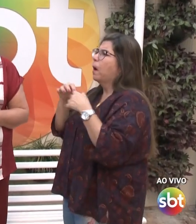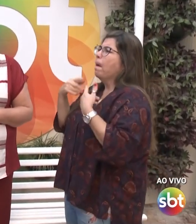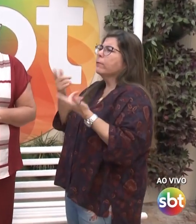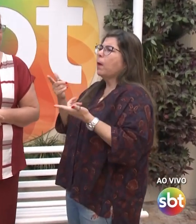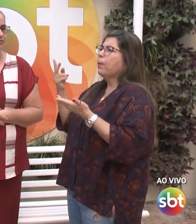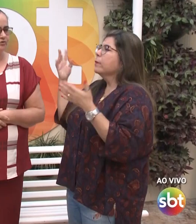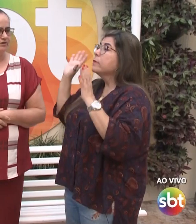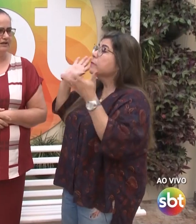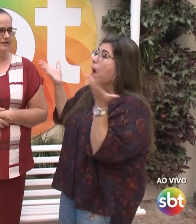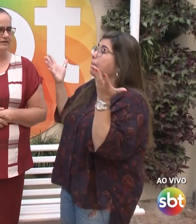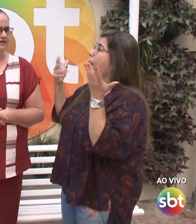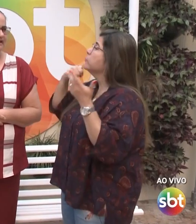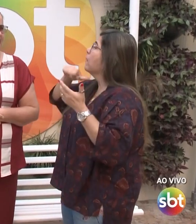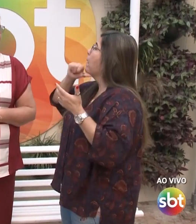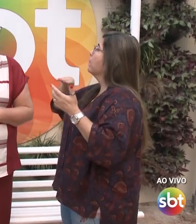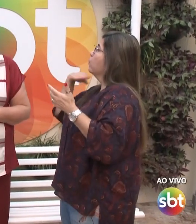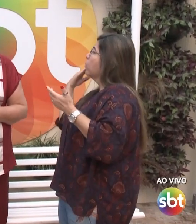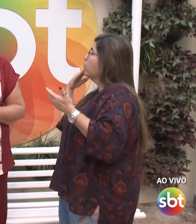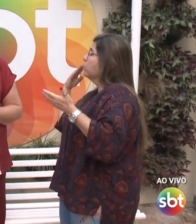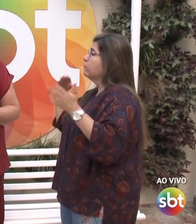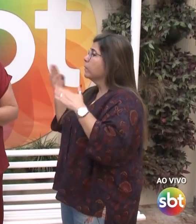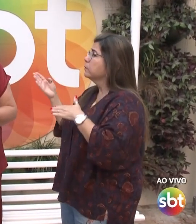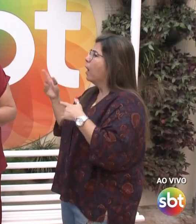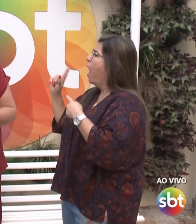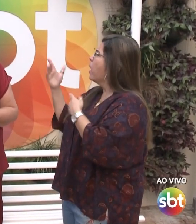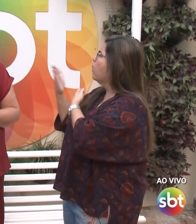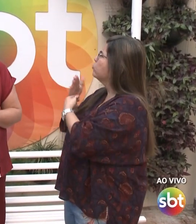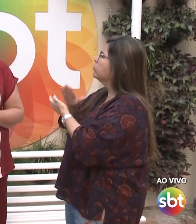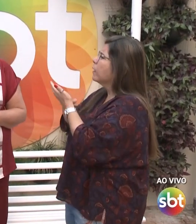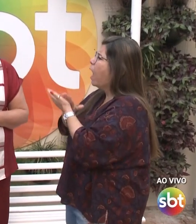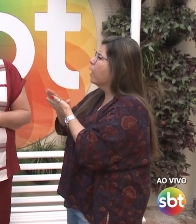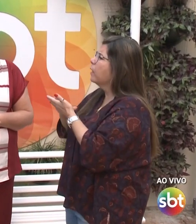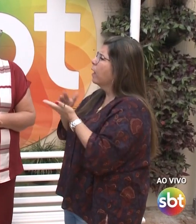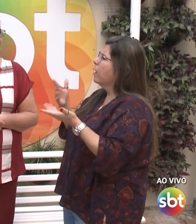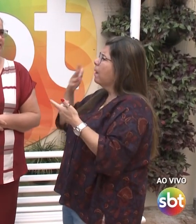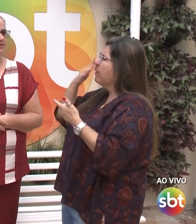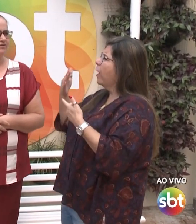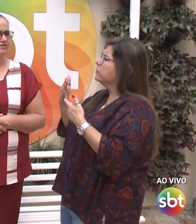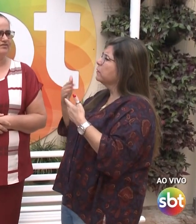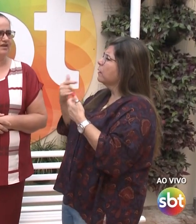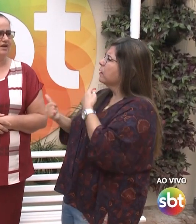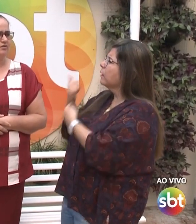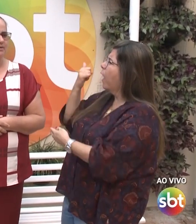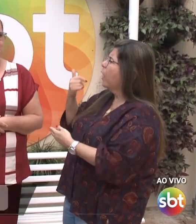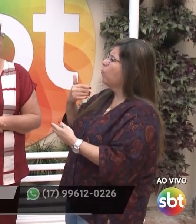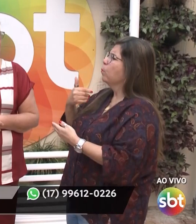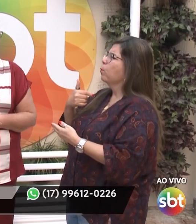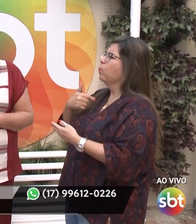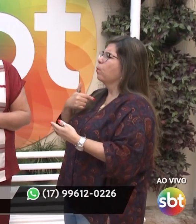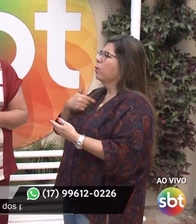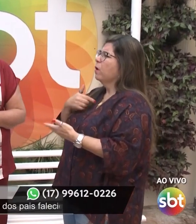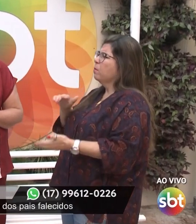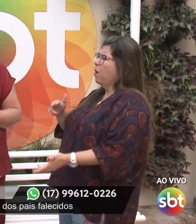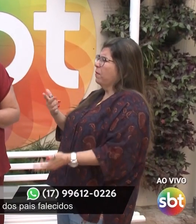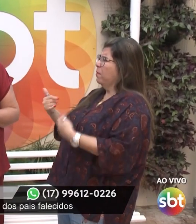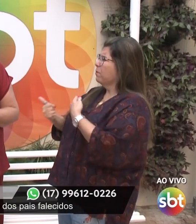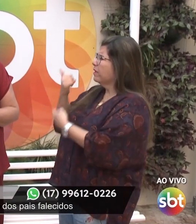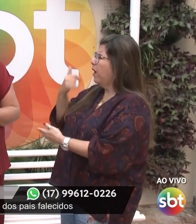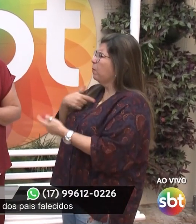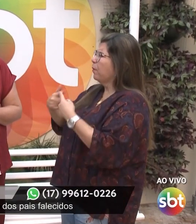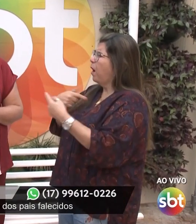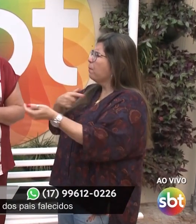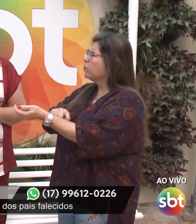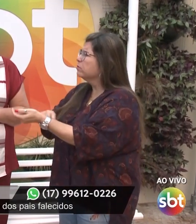sim, minha família sempre foi muito unida, né? Mas aí, eu não sei o que me aconteceu, depois que minha mãe faleceu,